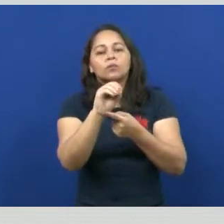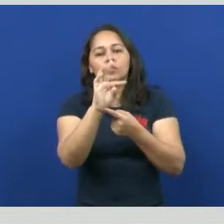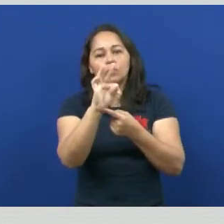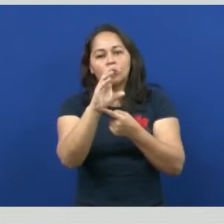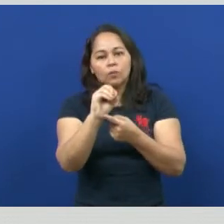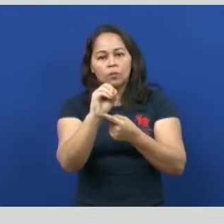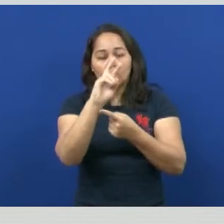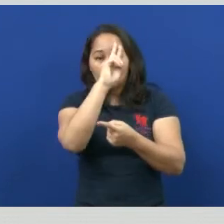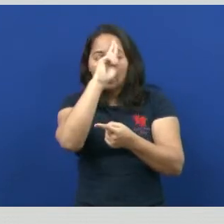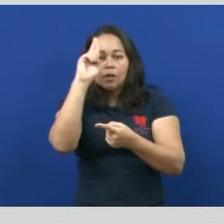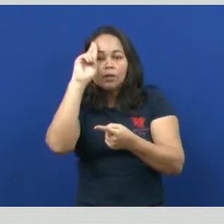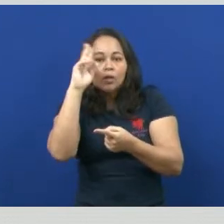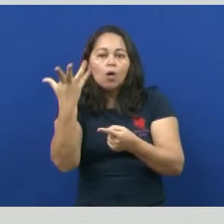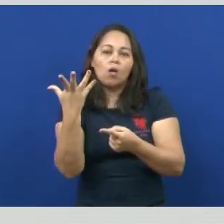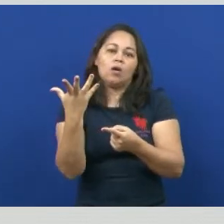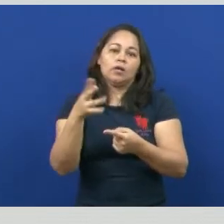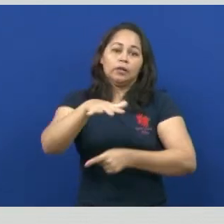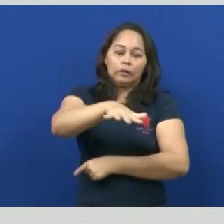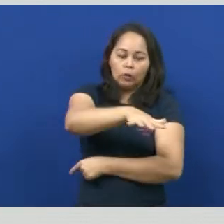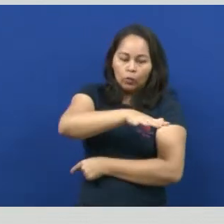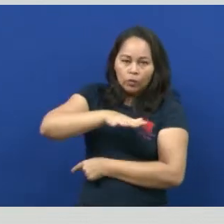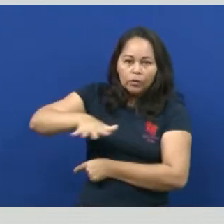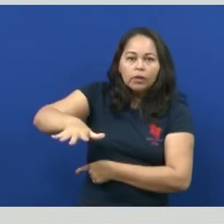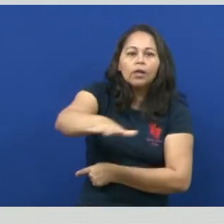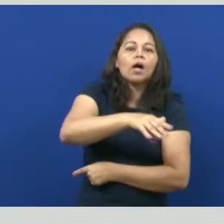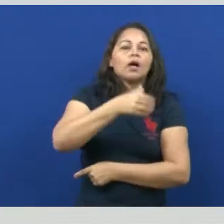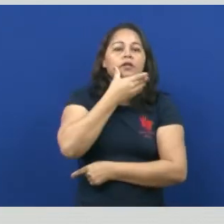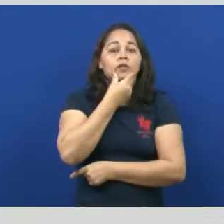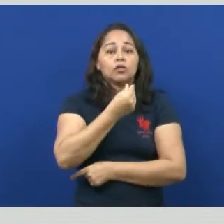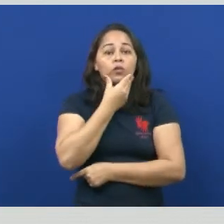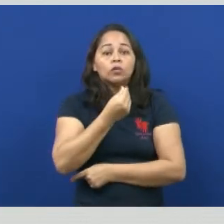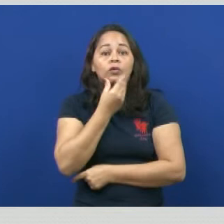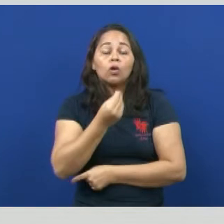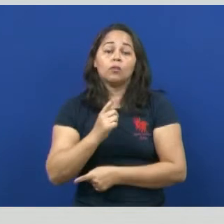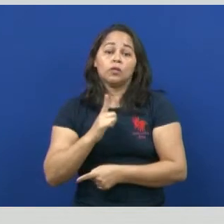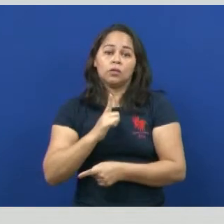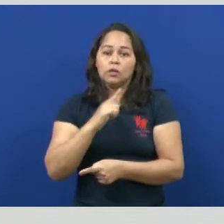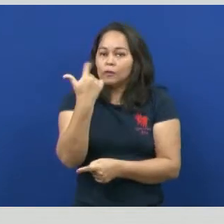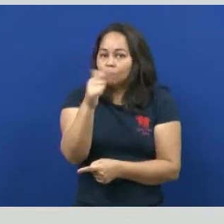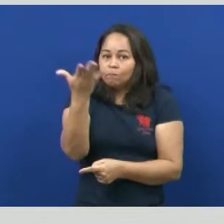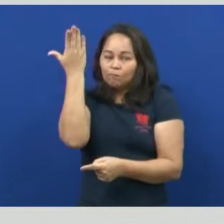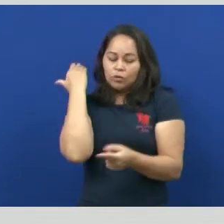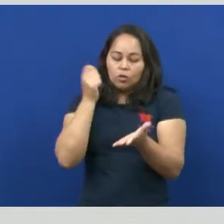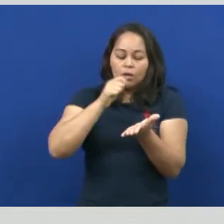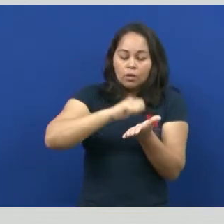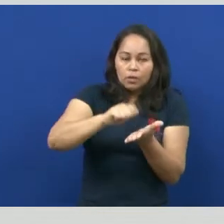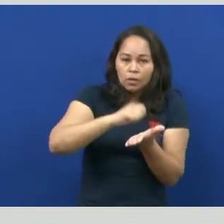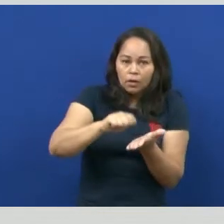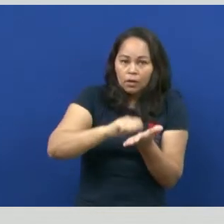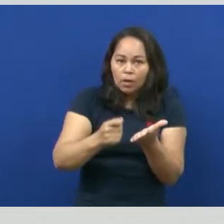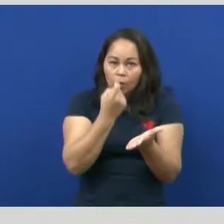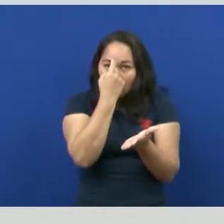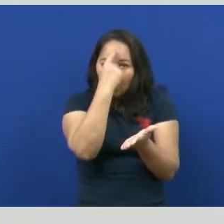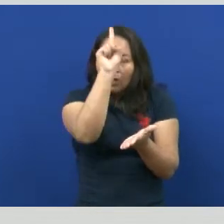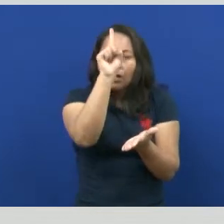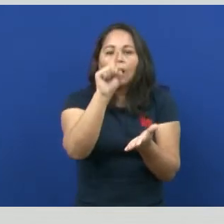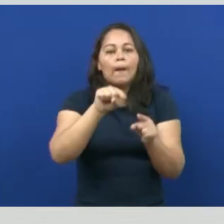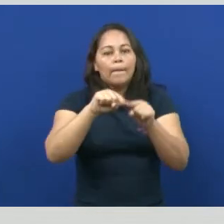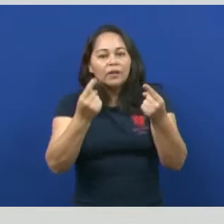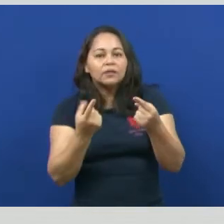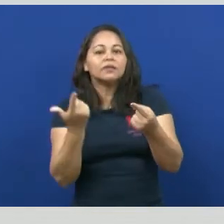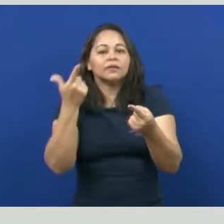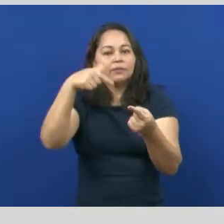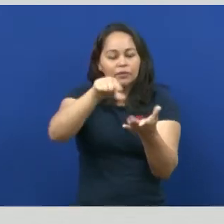transição, dessa sociedade, né? Onde os homens, eles não possuem a escrita até o momento, de fato, onde a escrita se